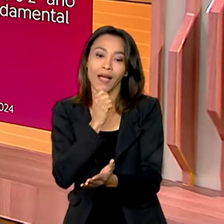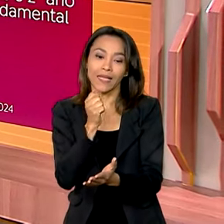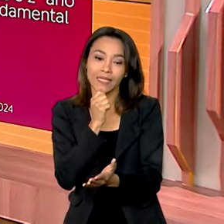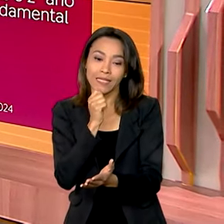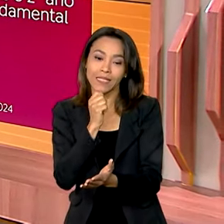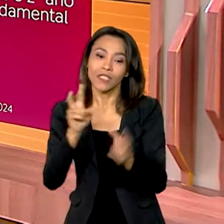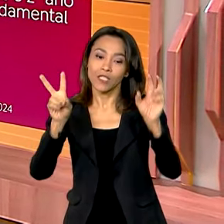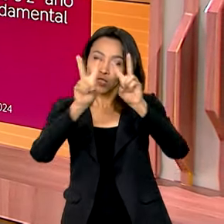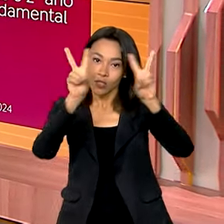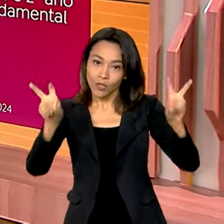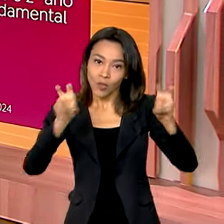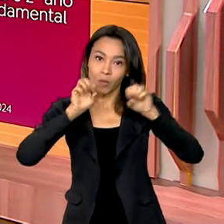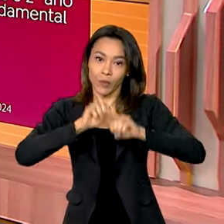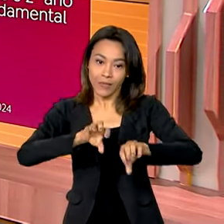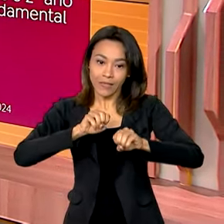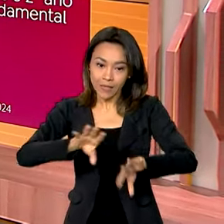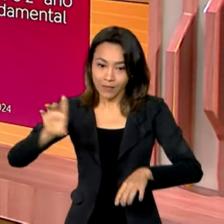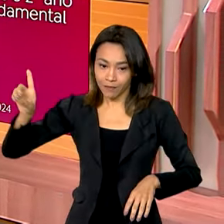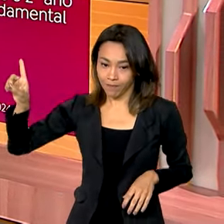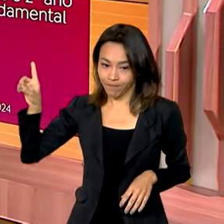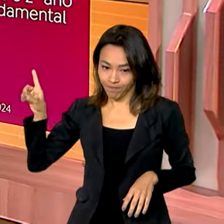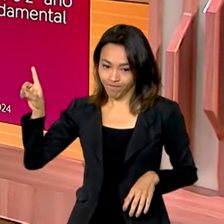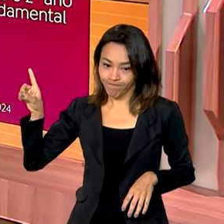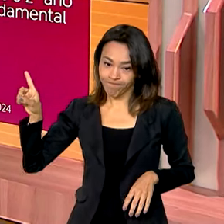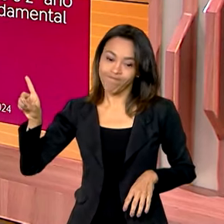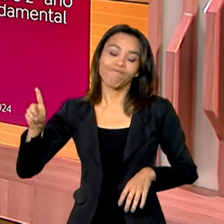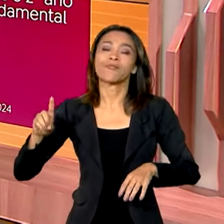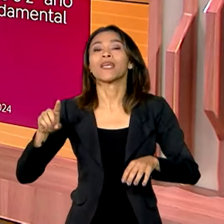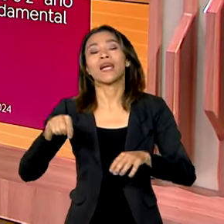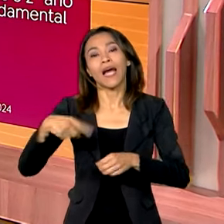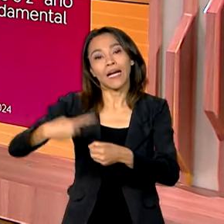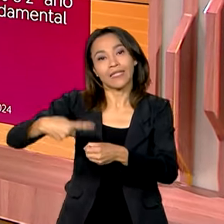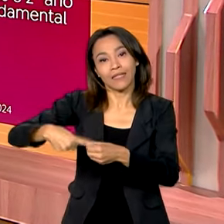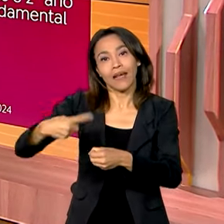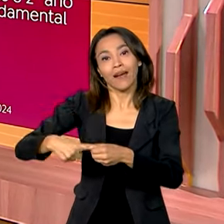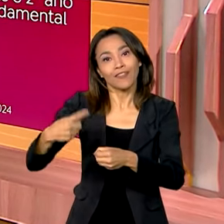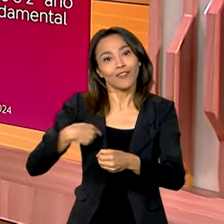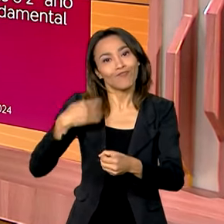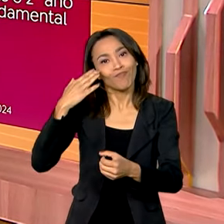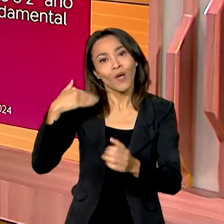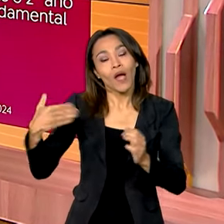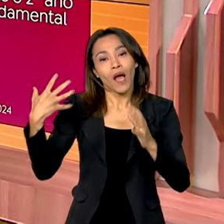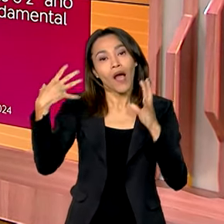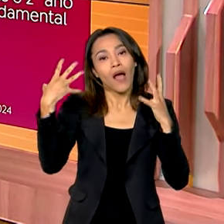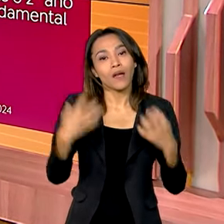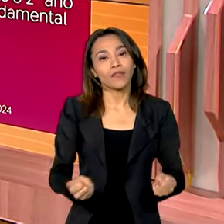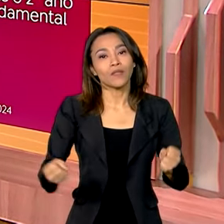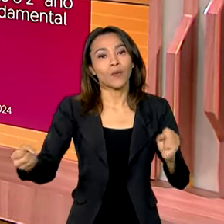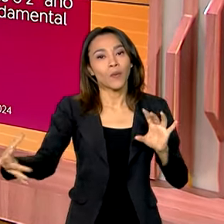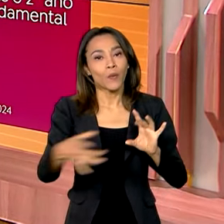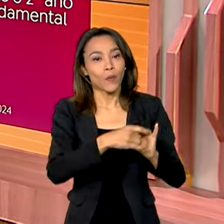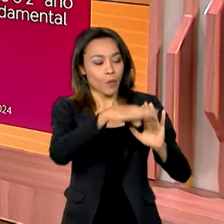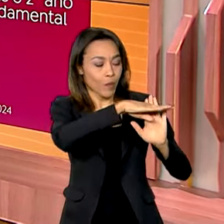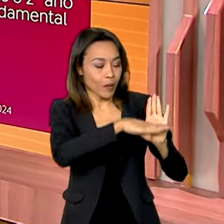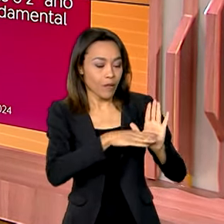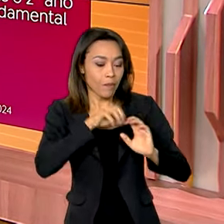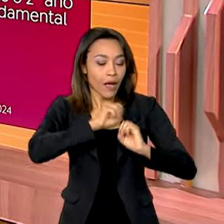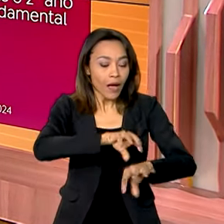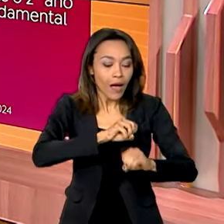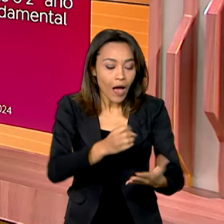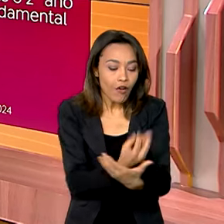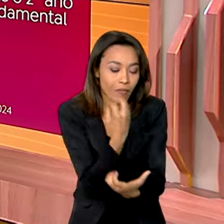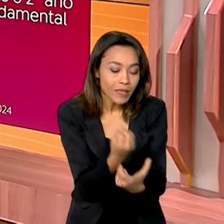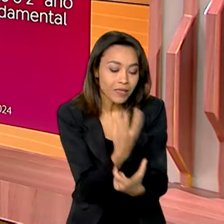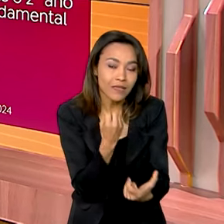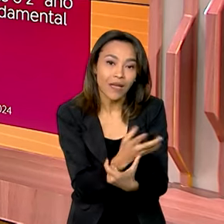educação, a cidade de Cavalcante, olha aí, aderiu ao compromisso de alfabetizar 100% da população infantil até o